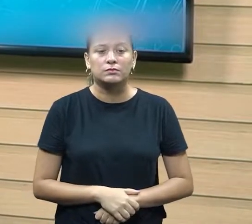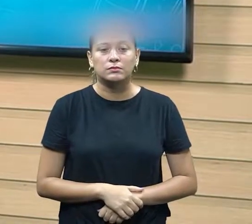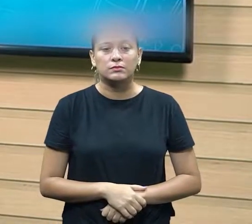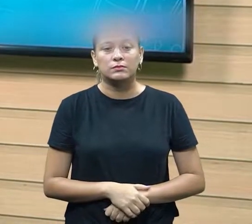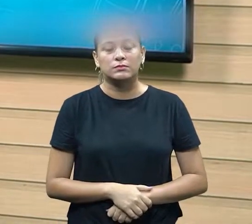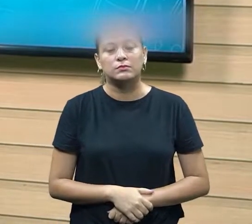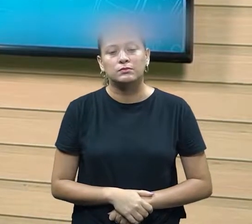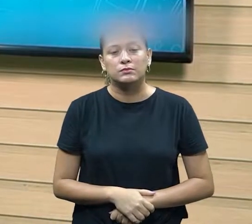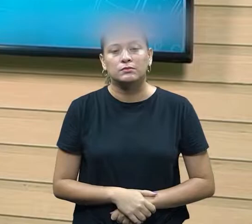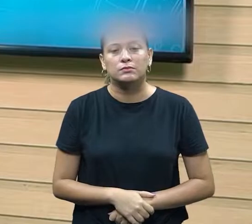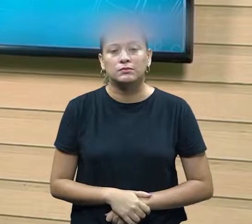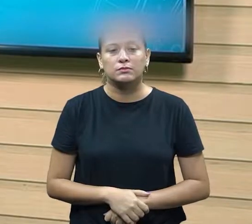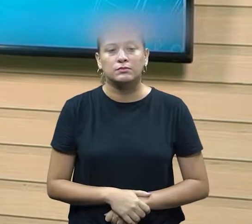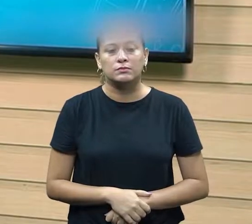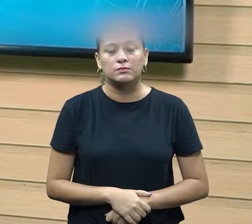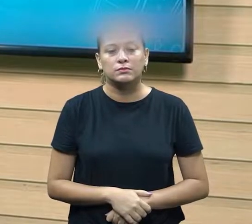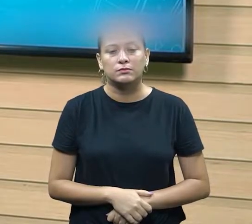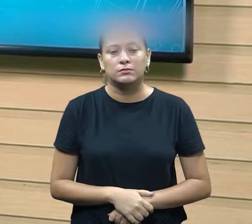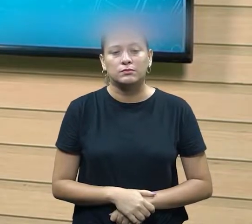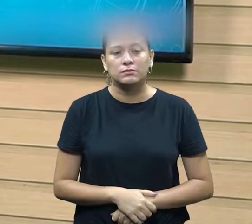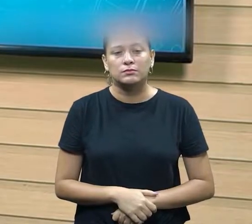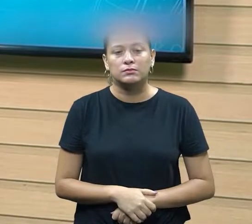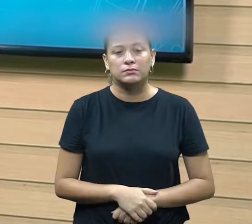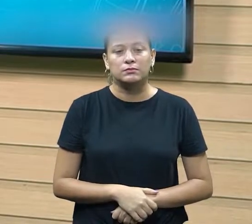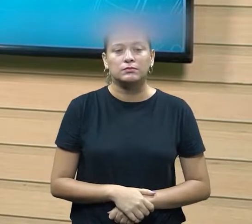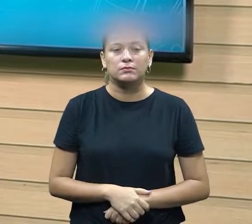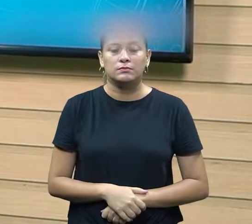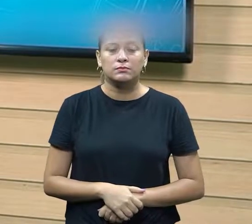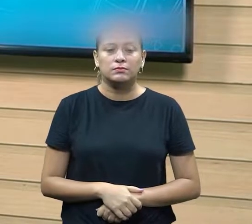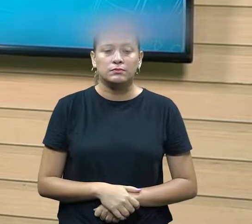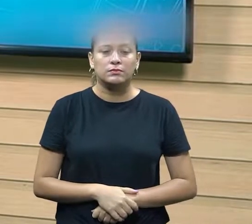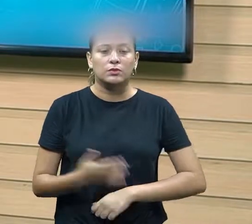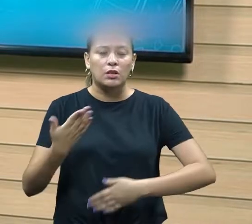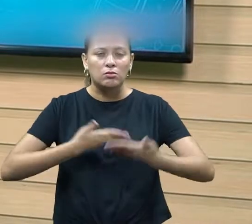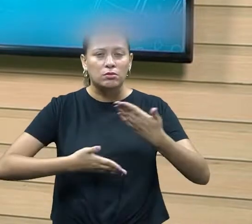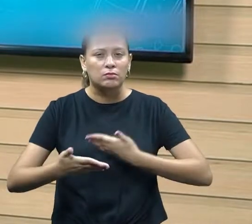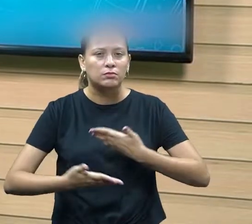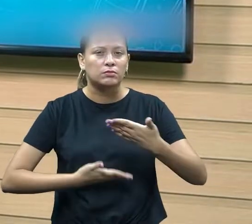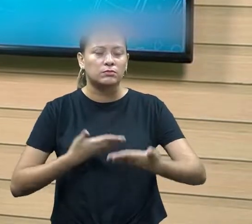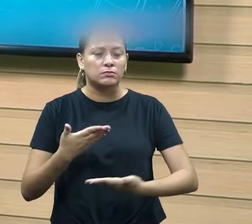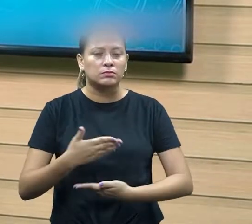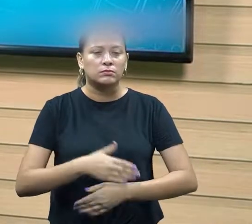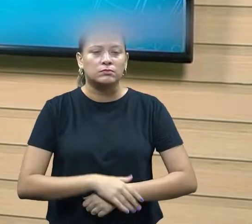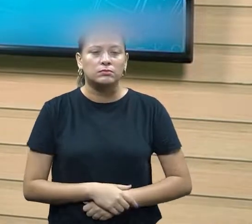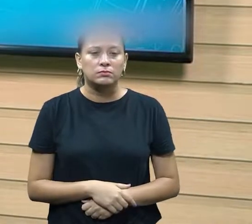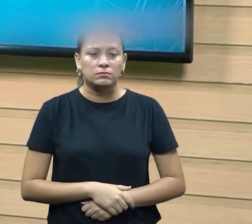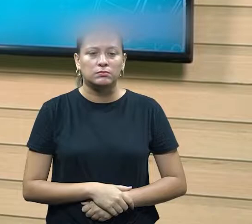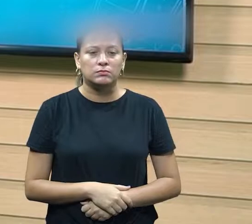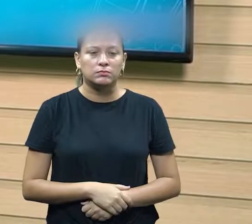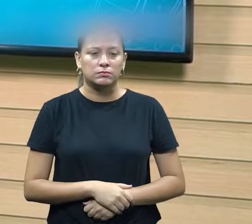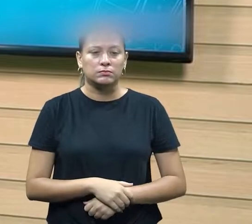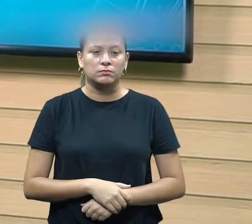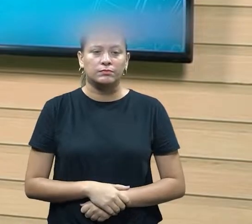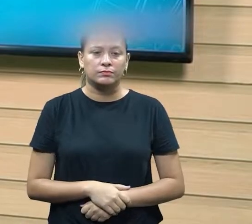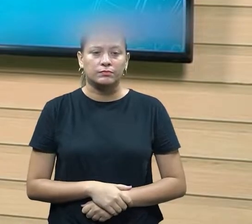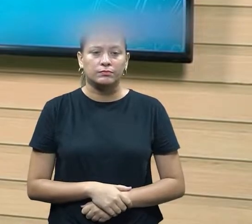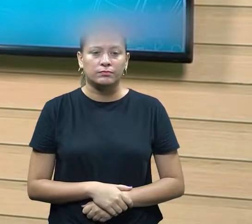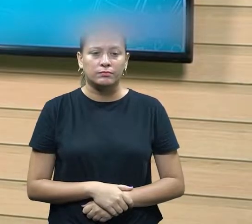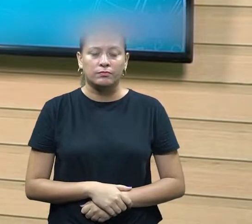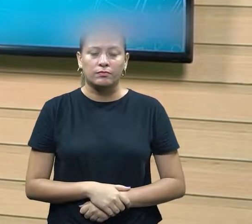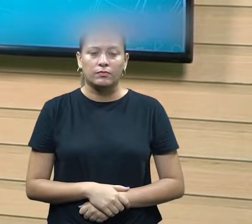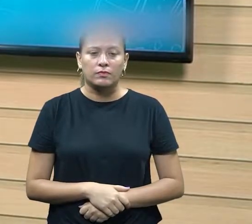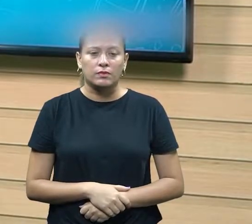isso para que possa ter essa dinâmica mesmo esse convívio nós entendemos que eu não